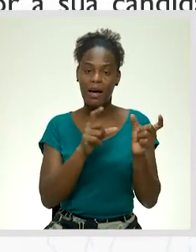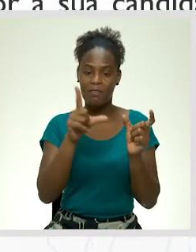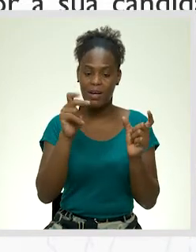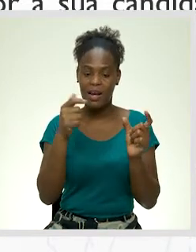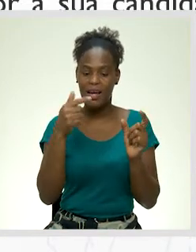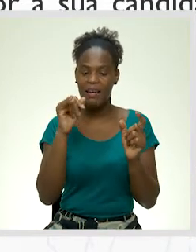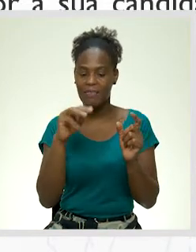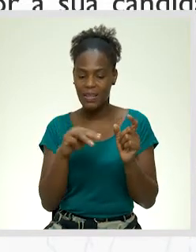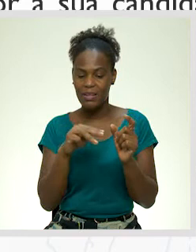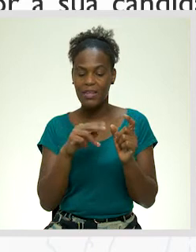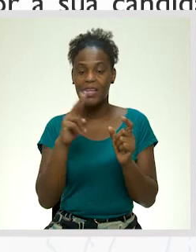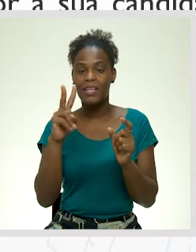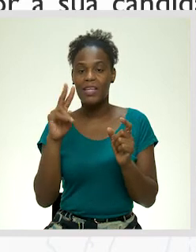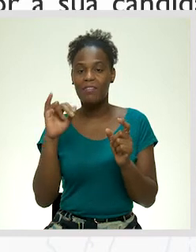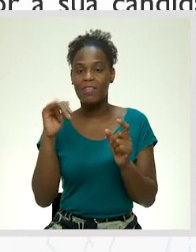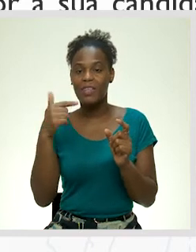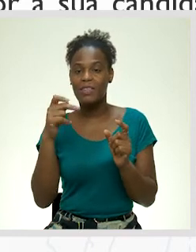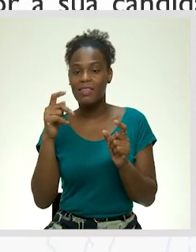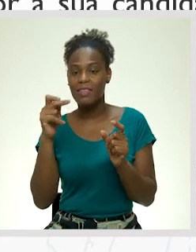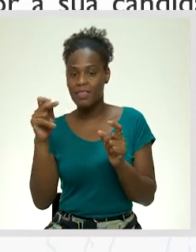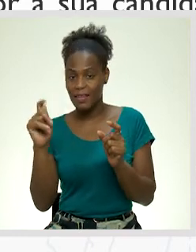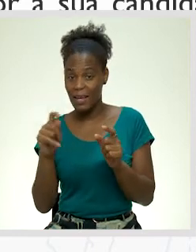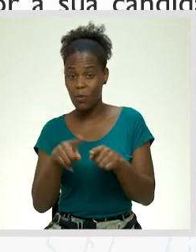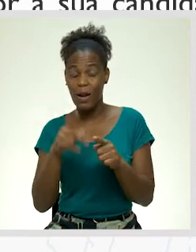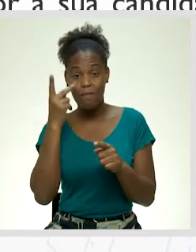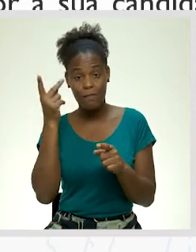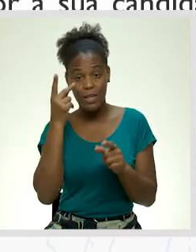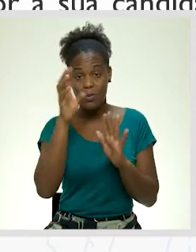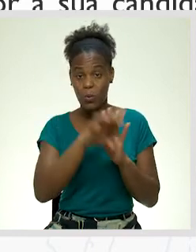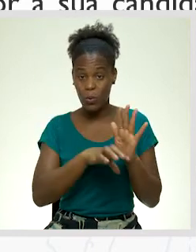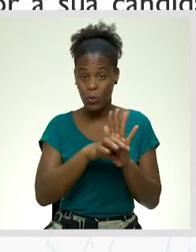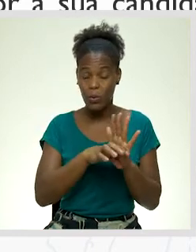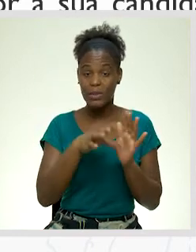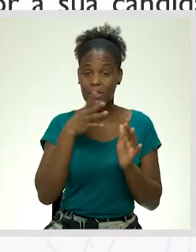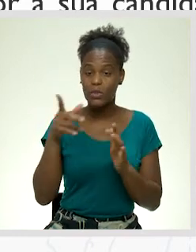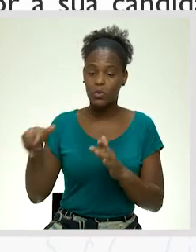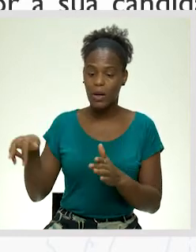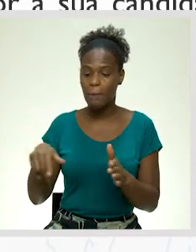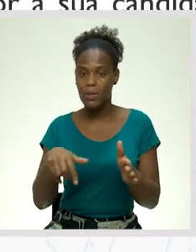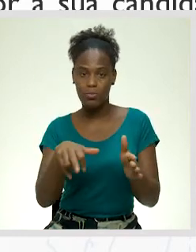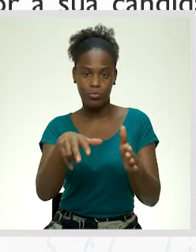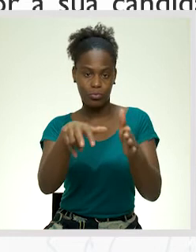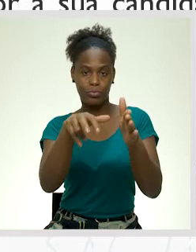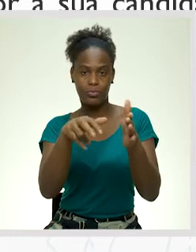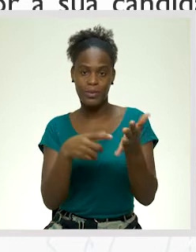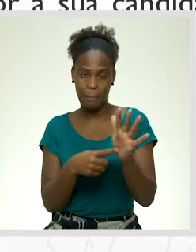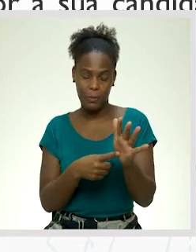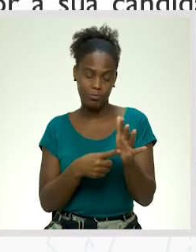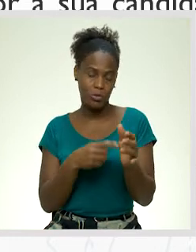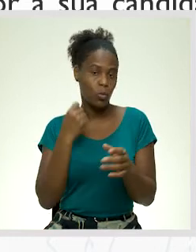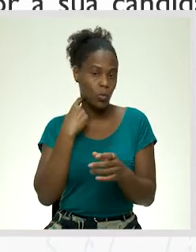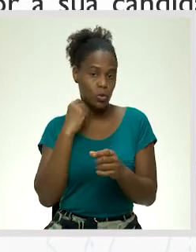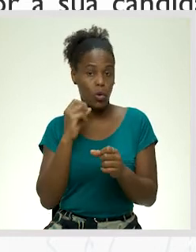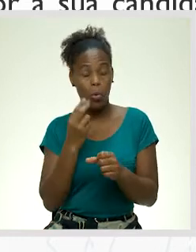onde vitae é vida e currículum tem sentido de trajetória, curso ou carreira.